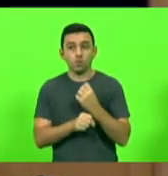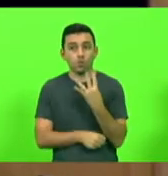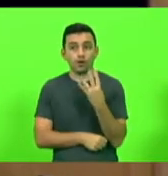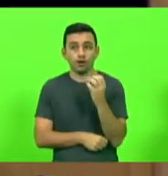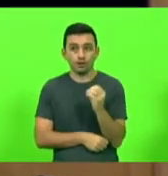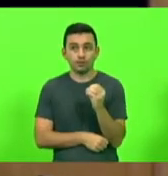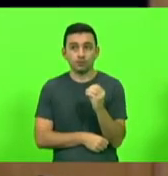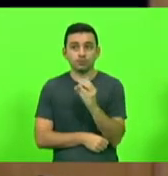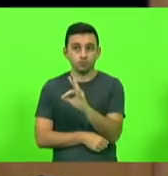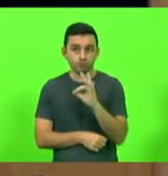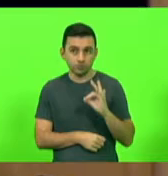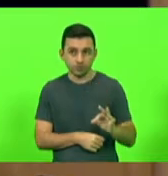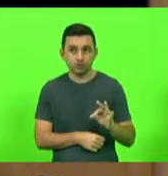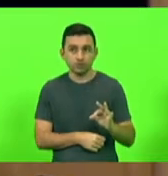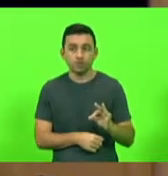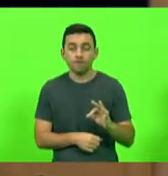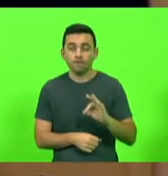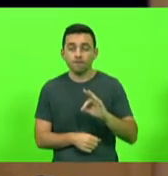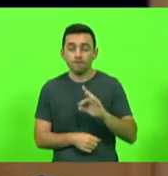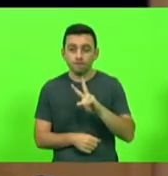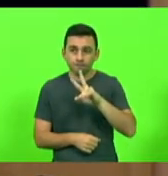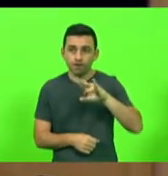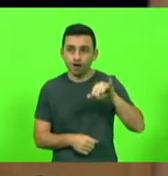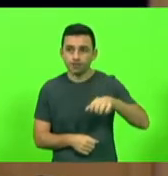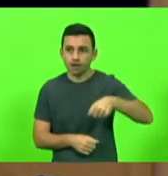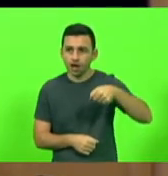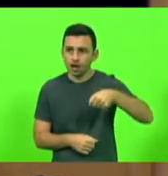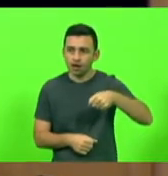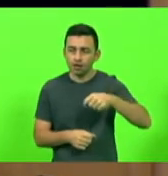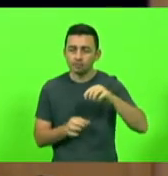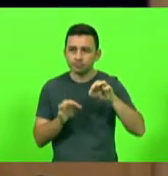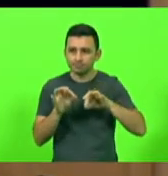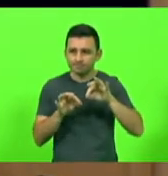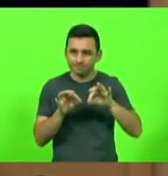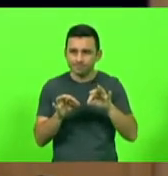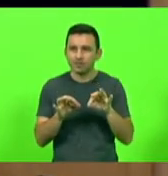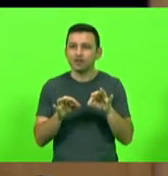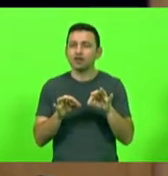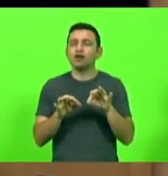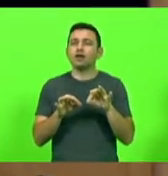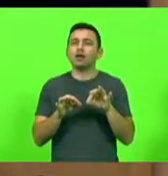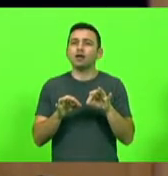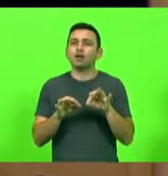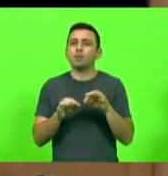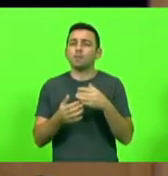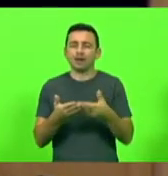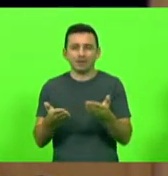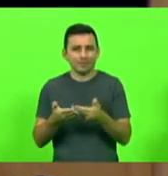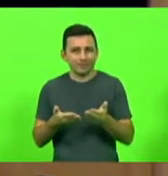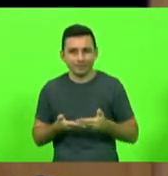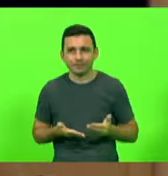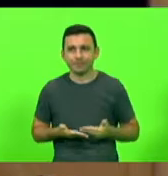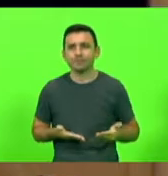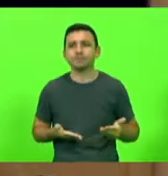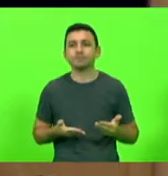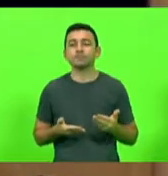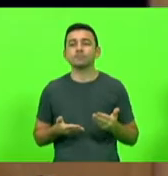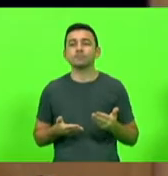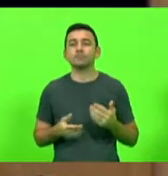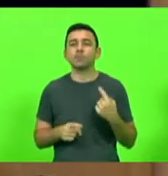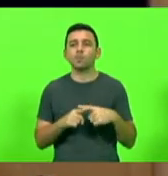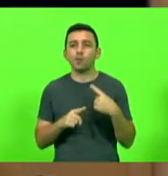da safra de grãos possa vir a ser perdida. Mas essas perdas vão além, pois afetam a